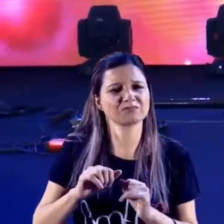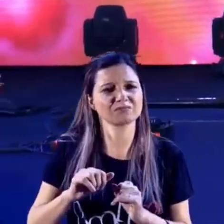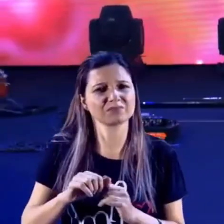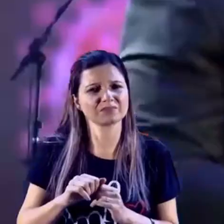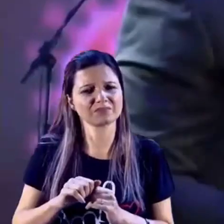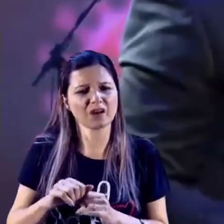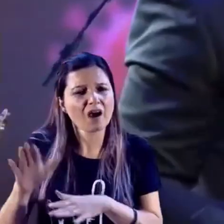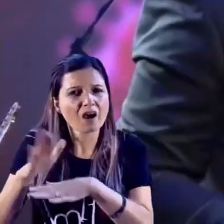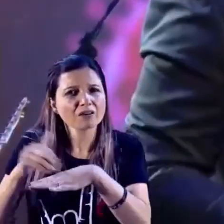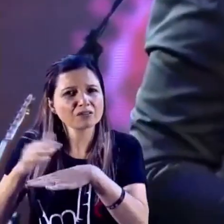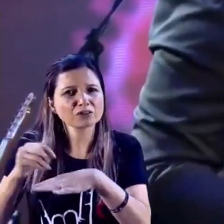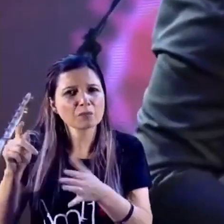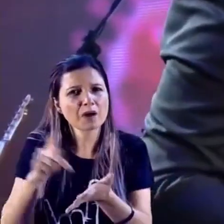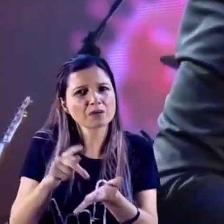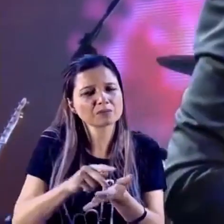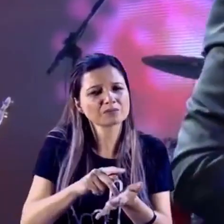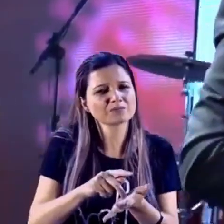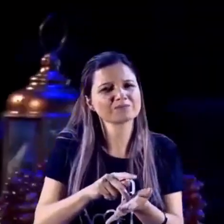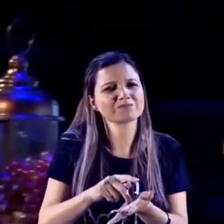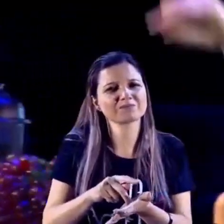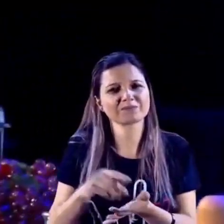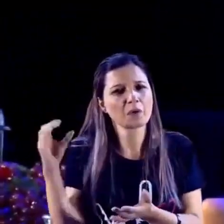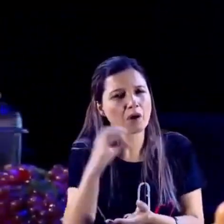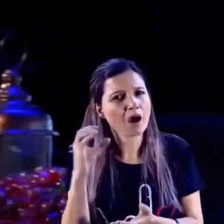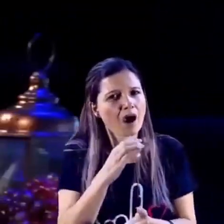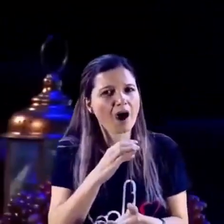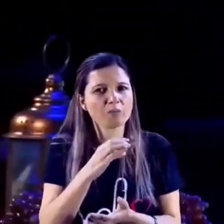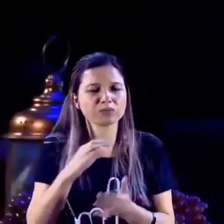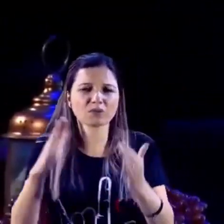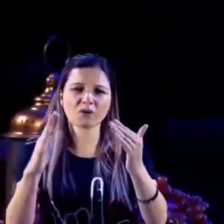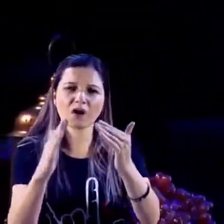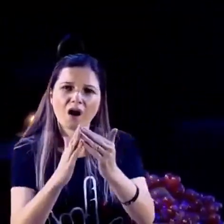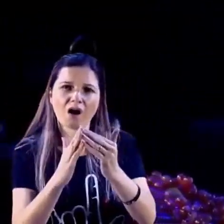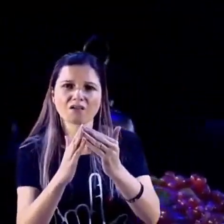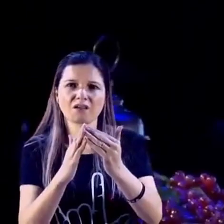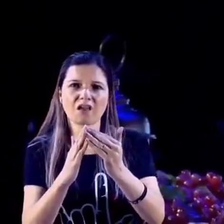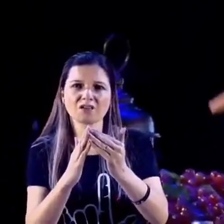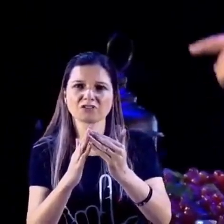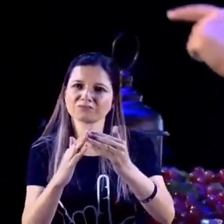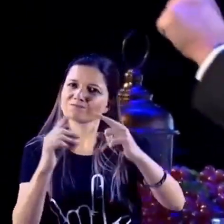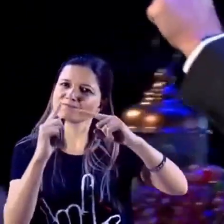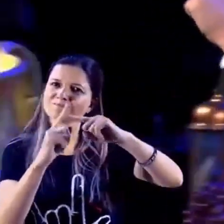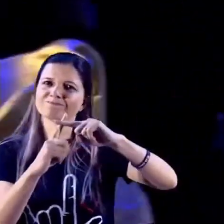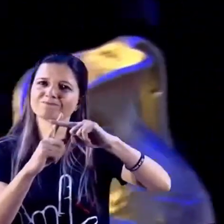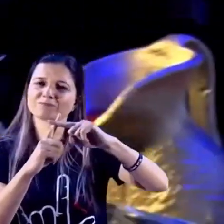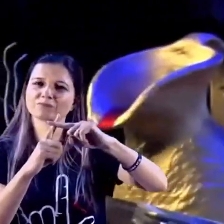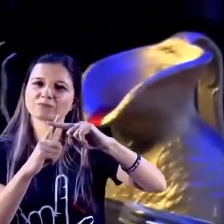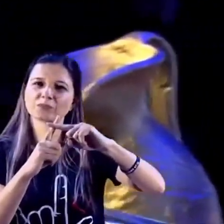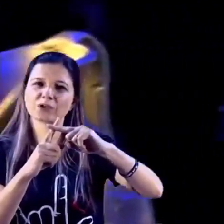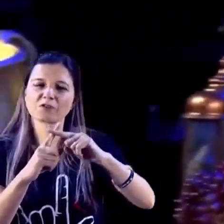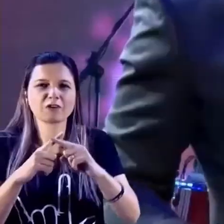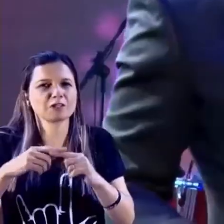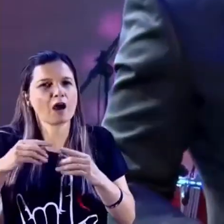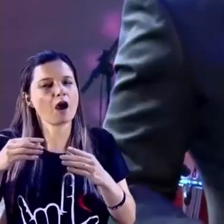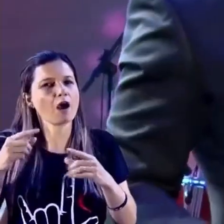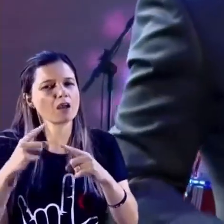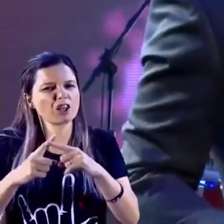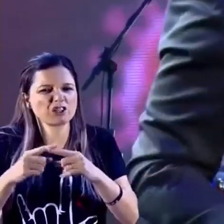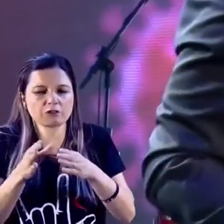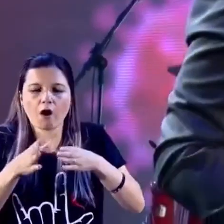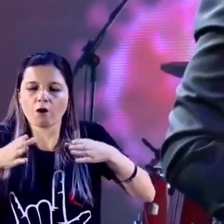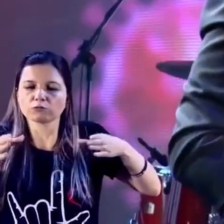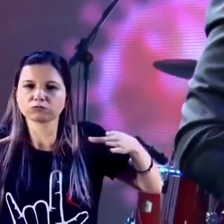chamar a existência. Em breve essa catedral vai estar cheia. Em breve nós vamos viver o sobrenatural. Não voltar à